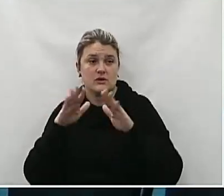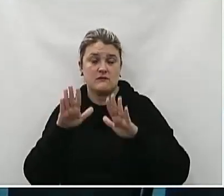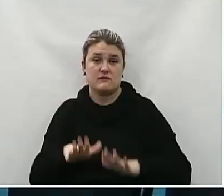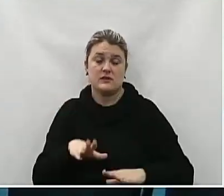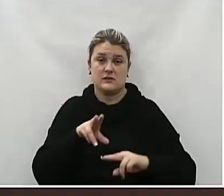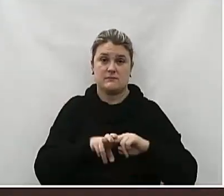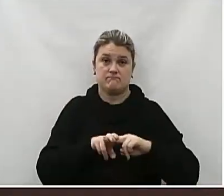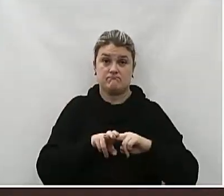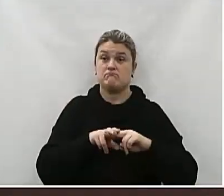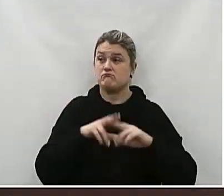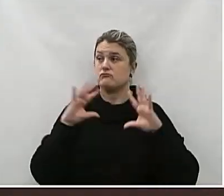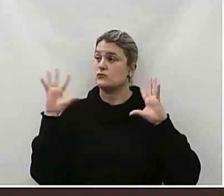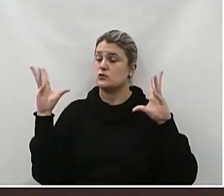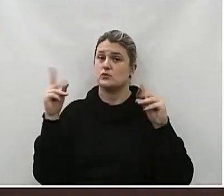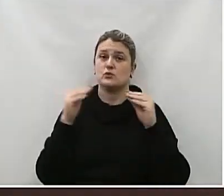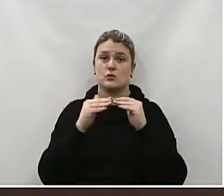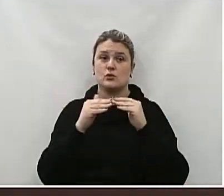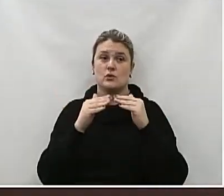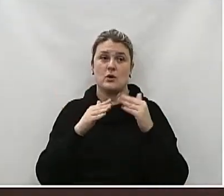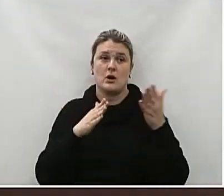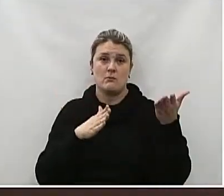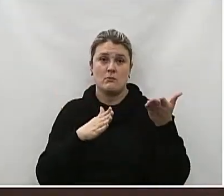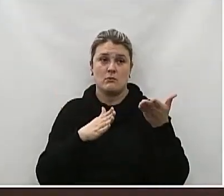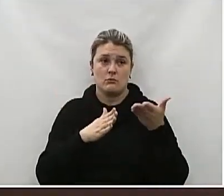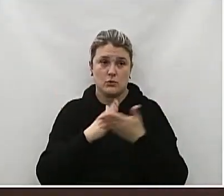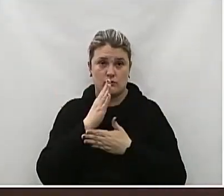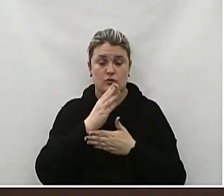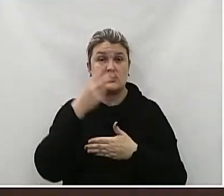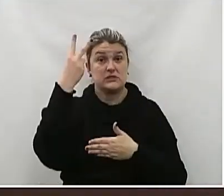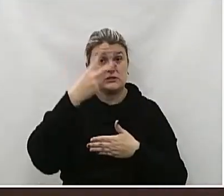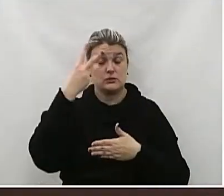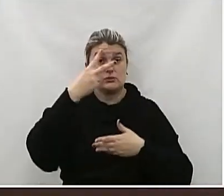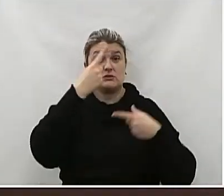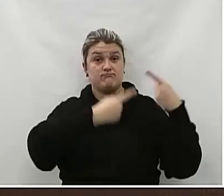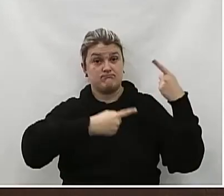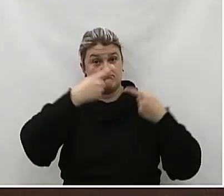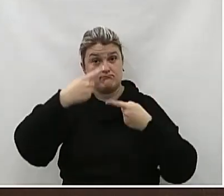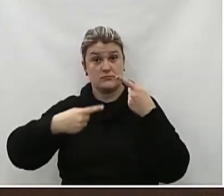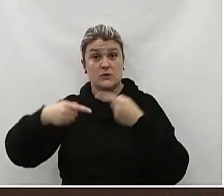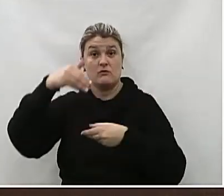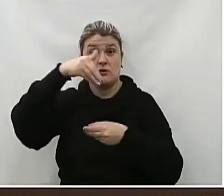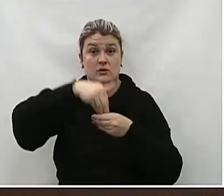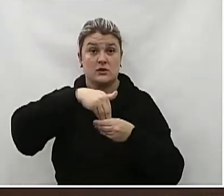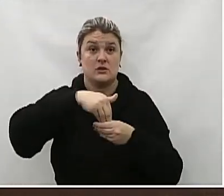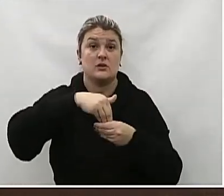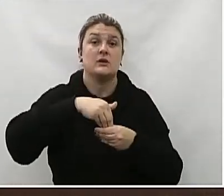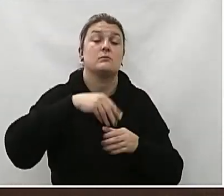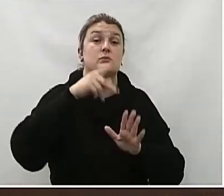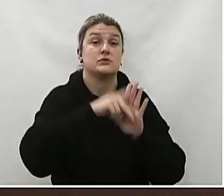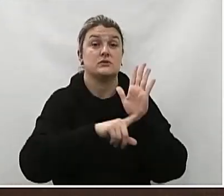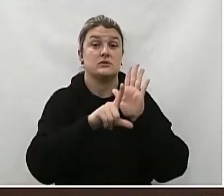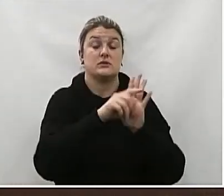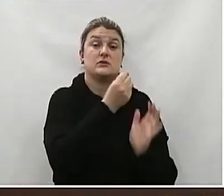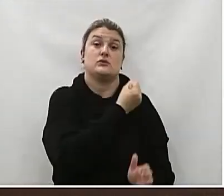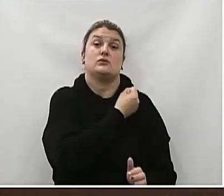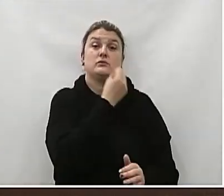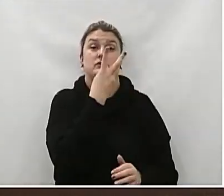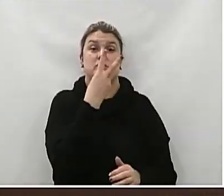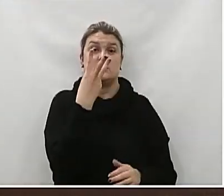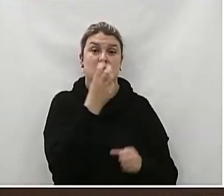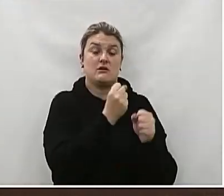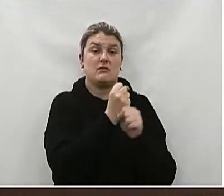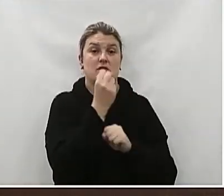como estão Está aprovado Em segunda discussão E votação Do projeto de lei ordinária Número 23 de